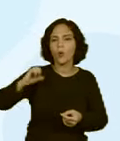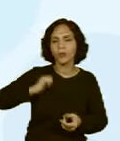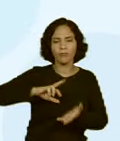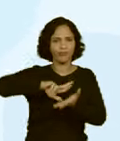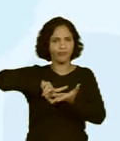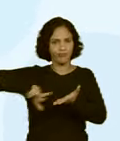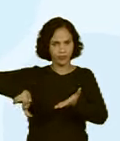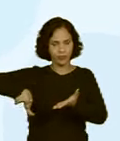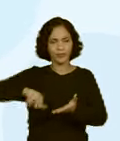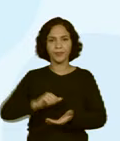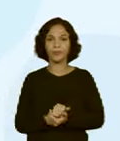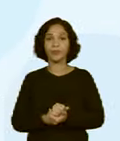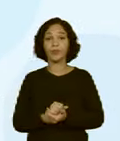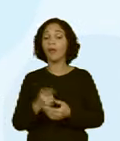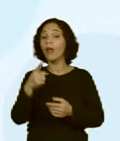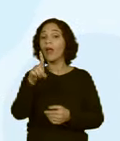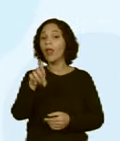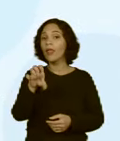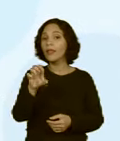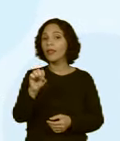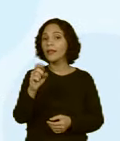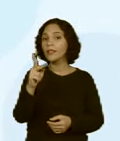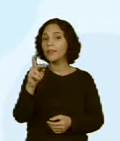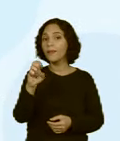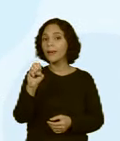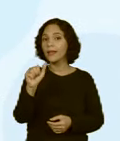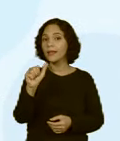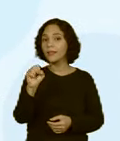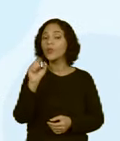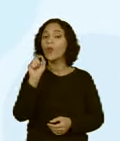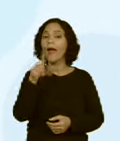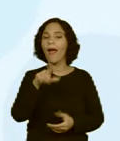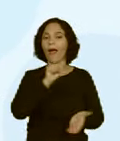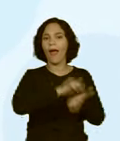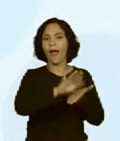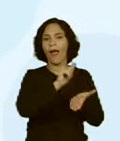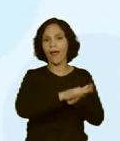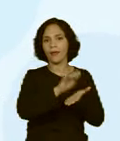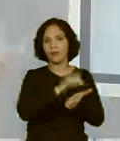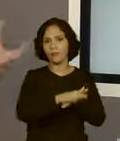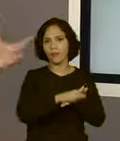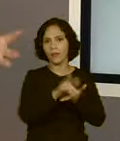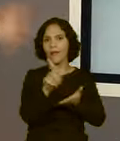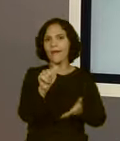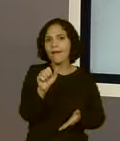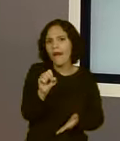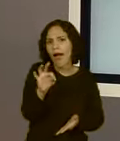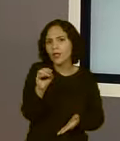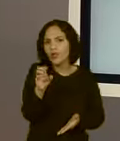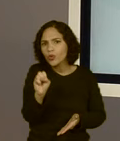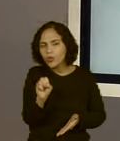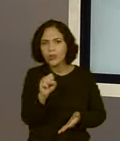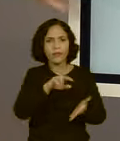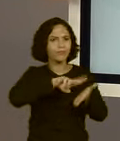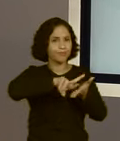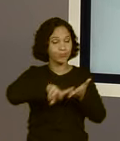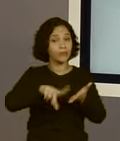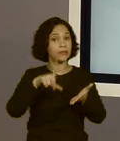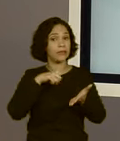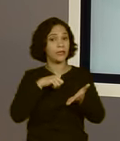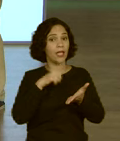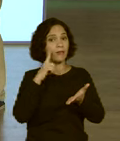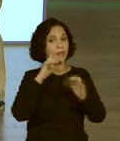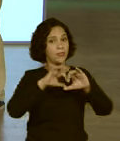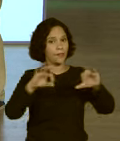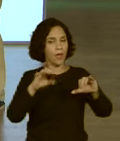receitas. Despesas, que são as saídas de dinheiro, todos os gastos que você tem. E aí, a gente vai dividir os